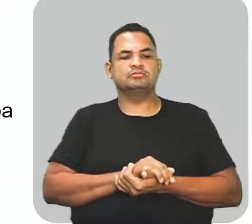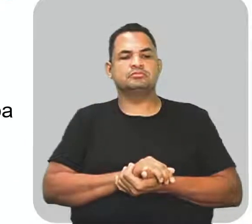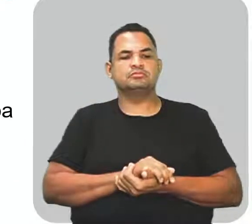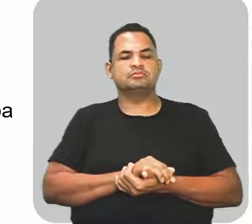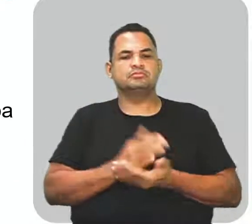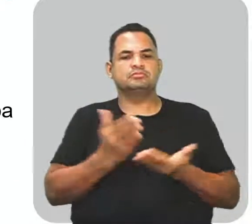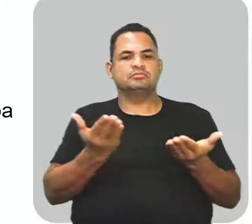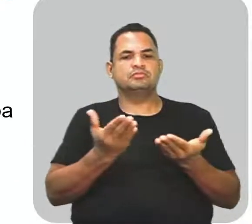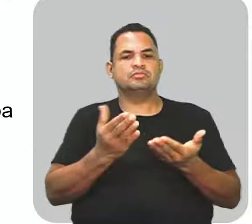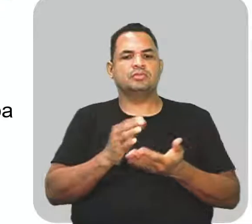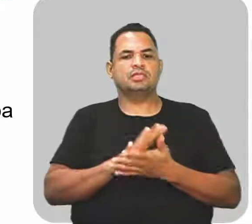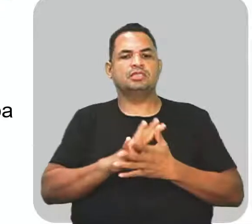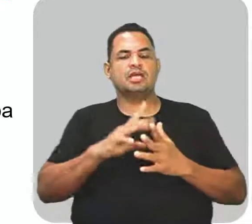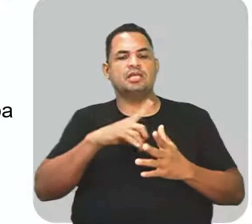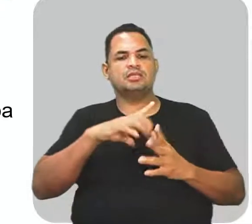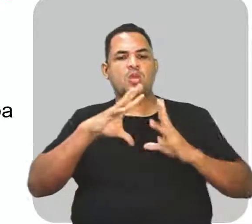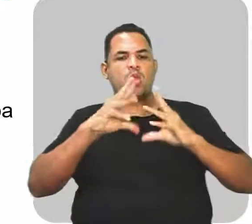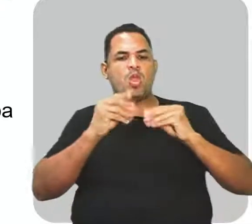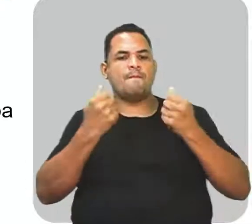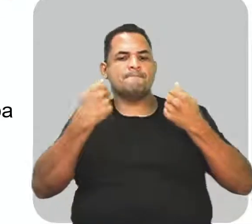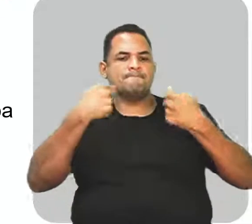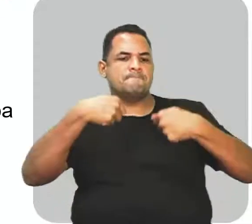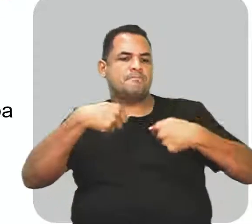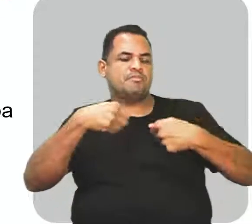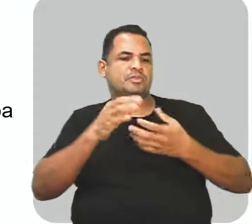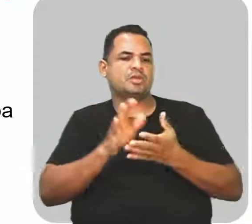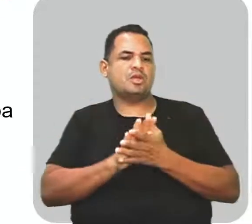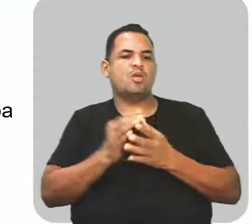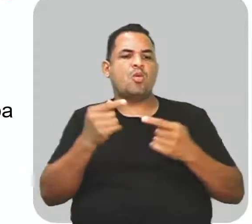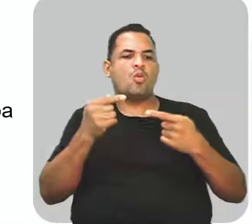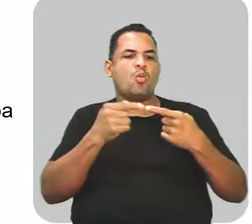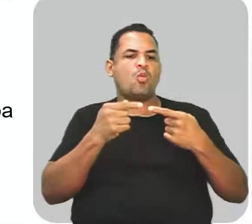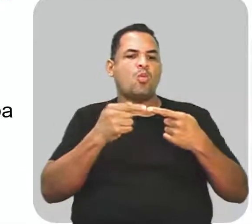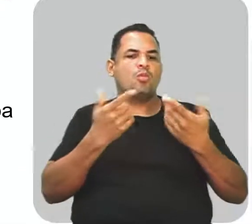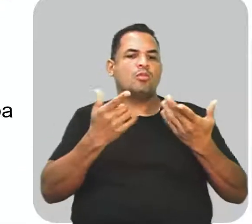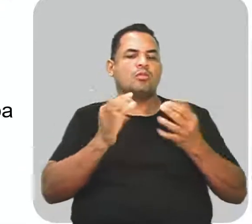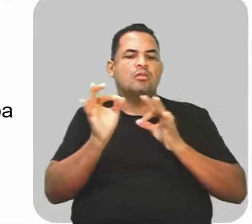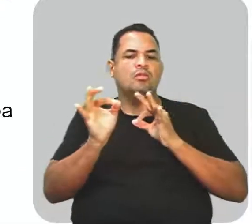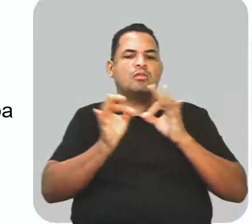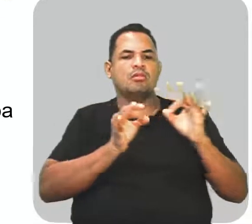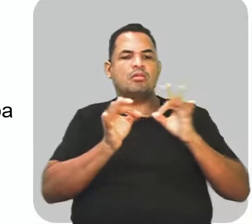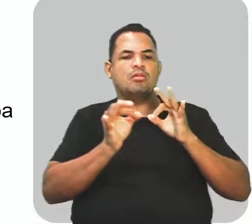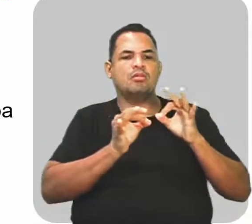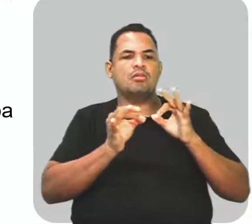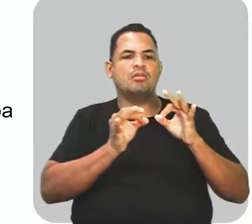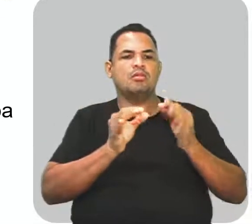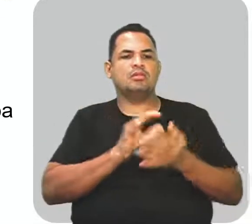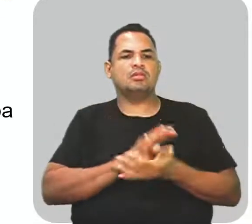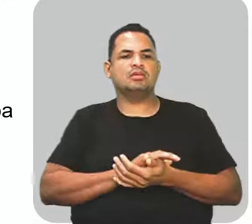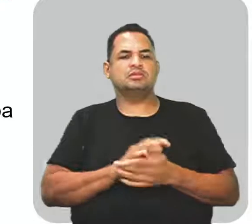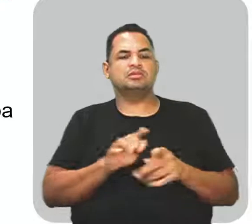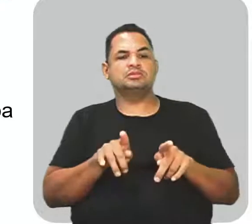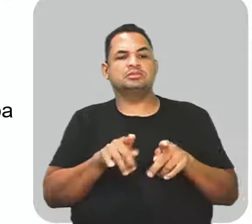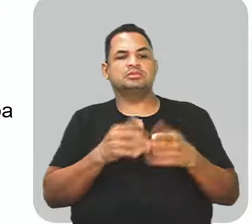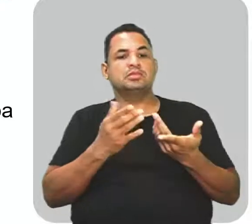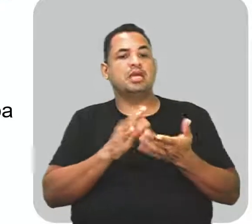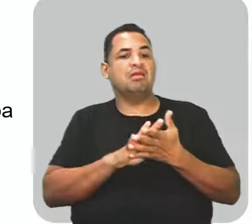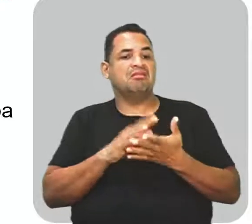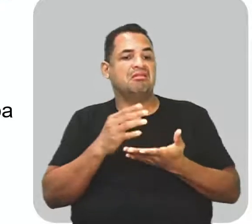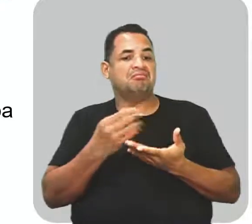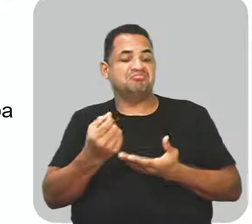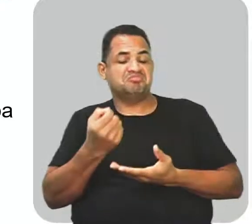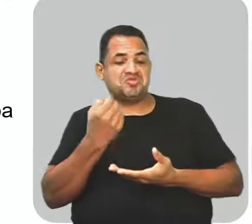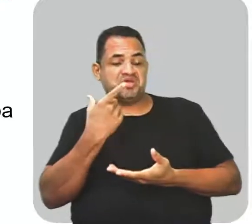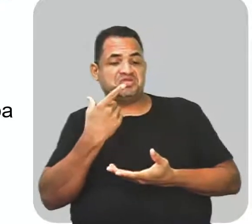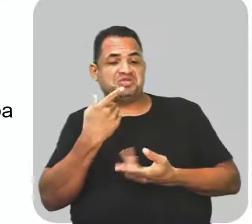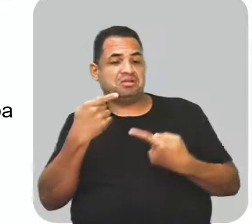há toda a possibilidade de fazer essa construção. E nós vamos ver meio estranho mesmo essa